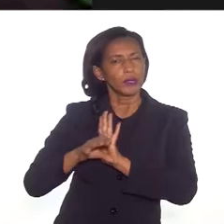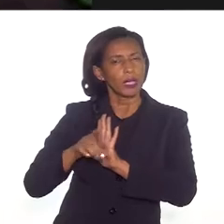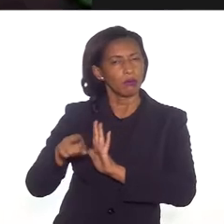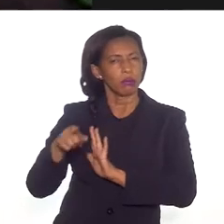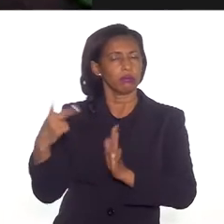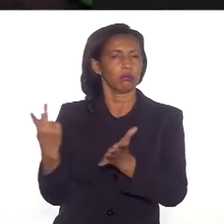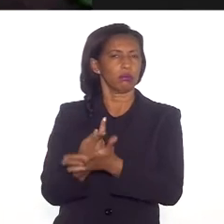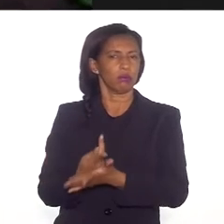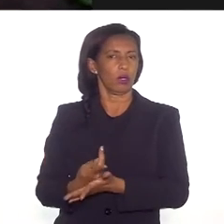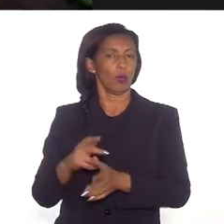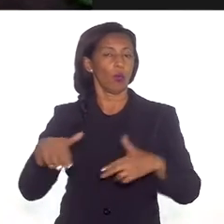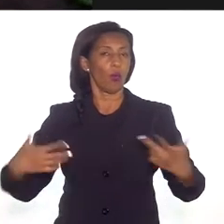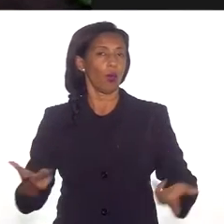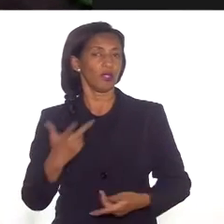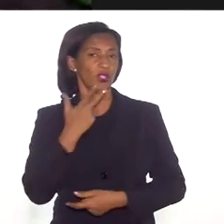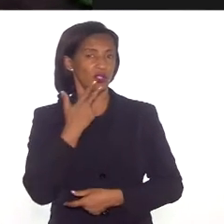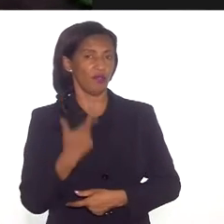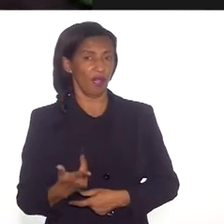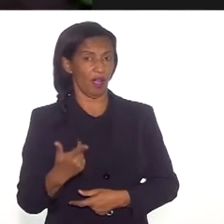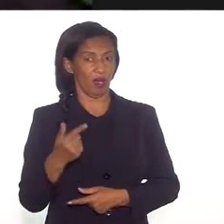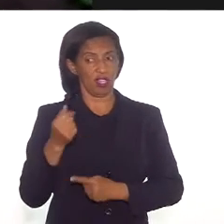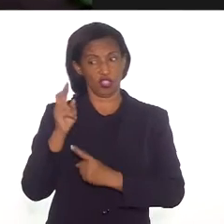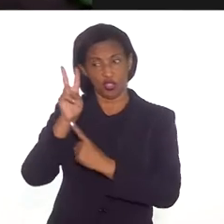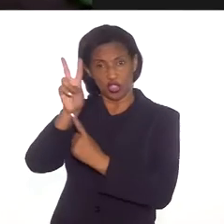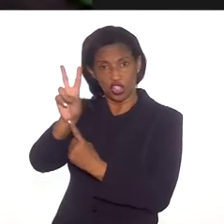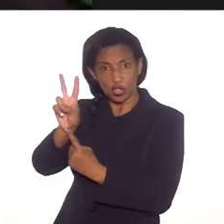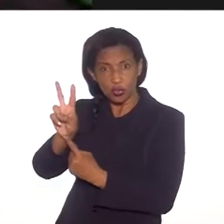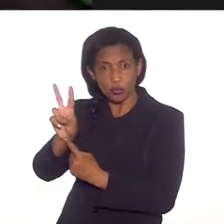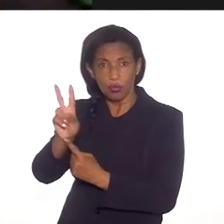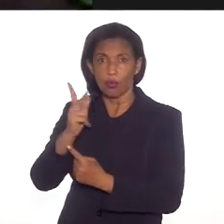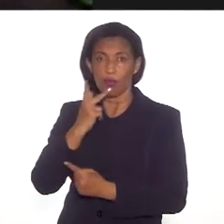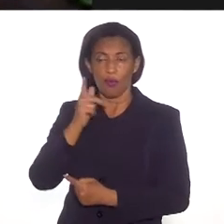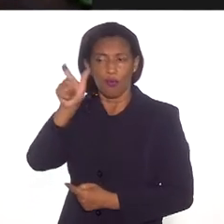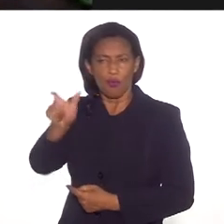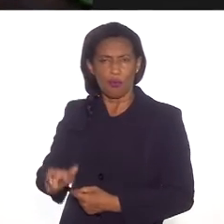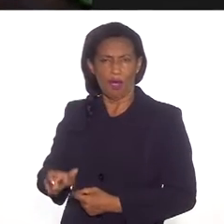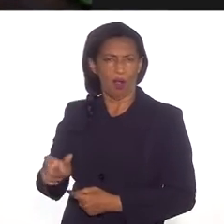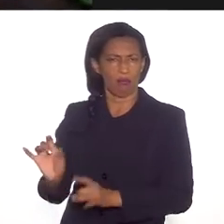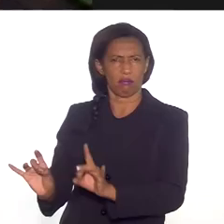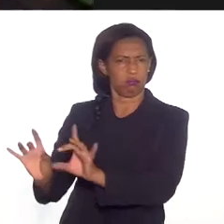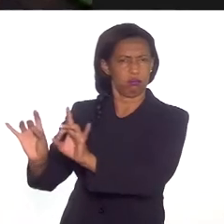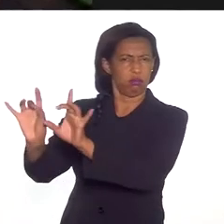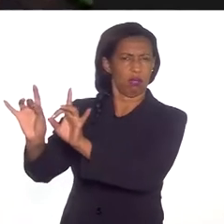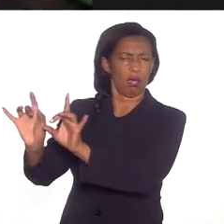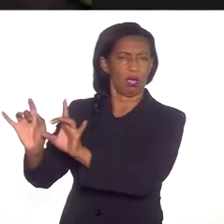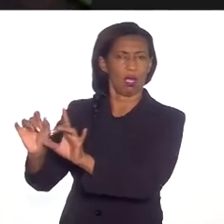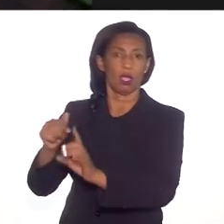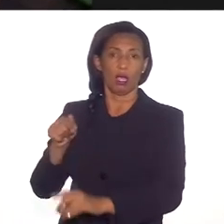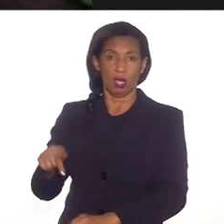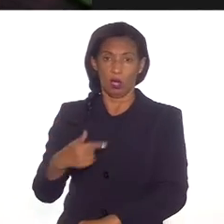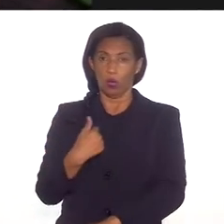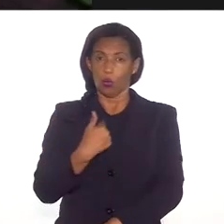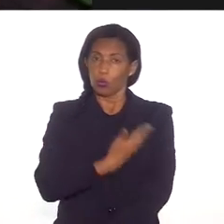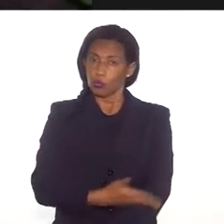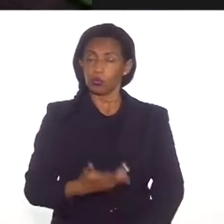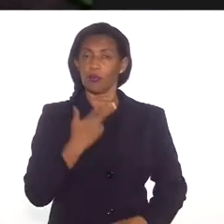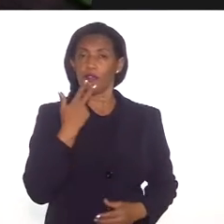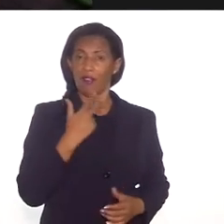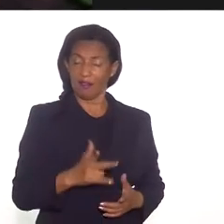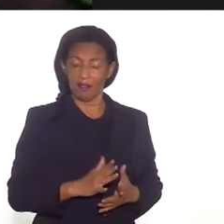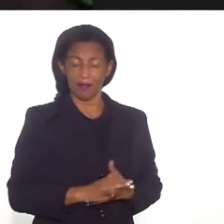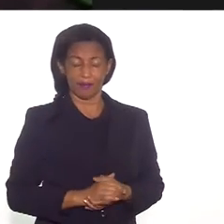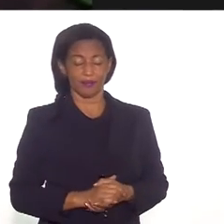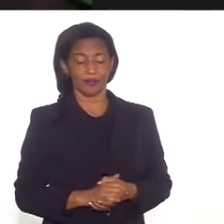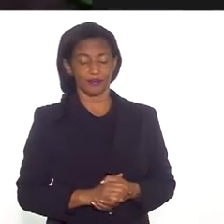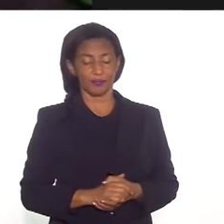acontecendo. Então, quando a gente fala de índio, a gente não está falando de alguém especial. Eu costumo até lembrar